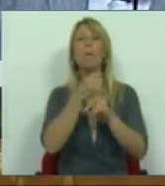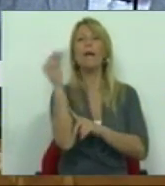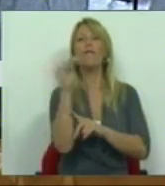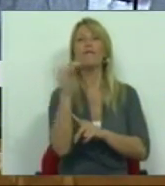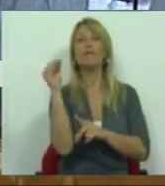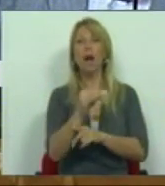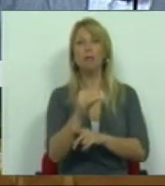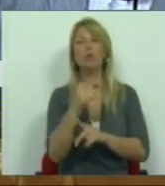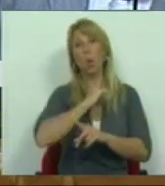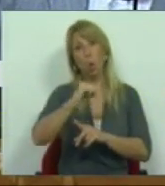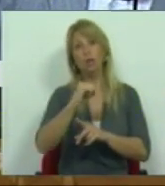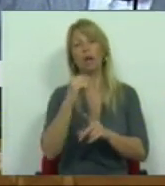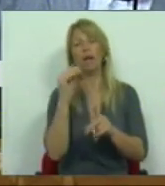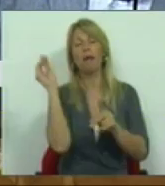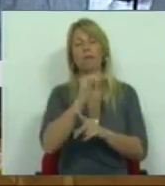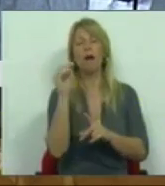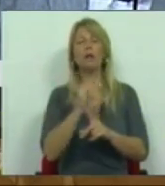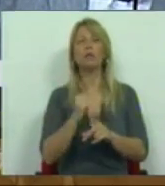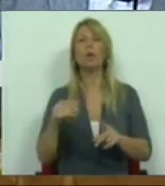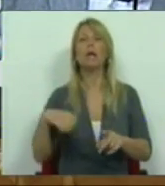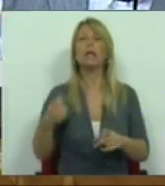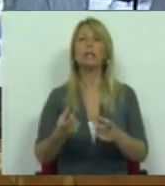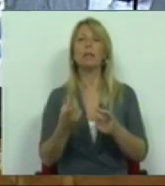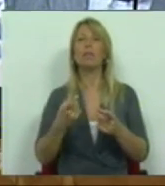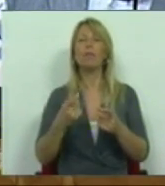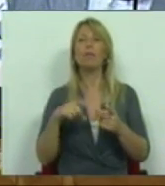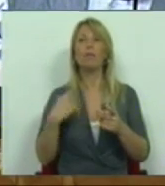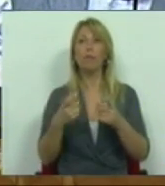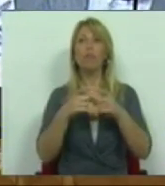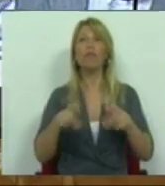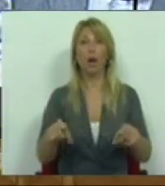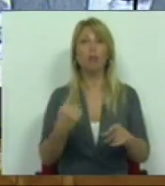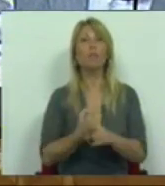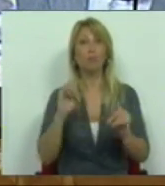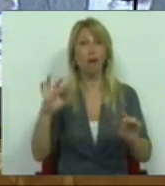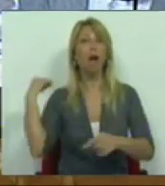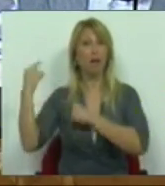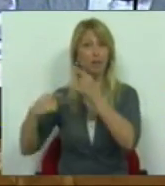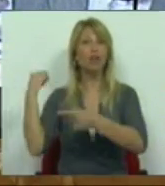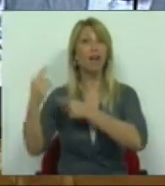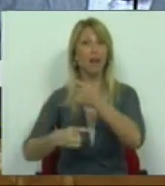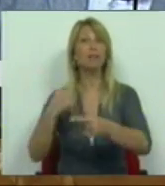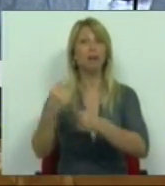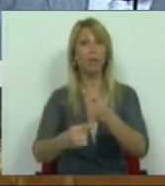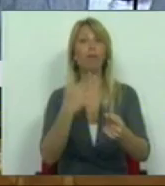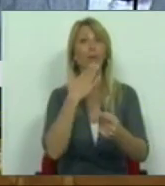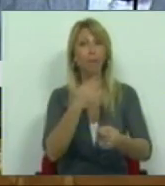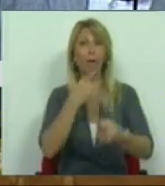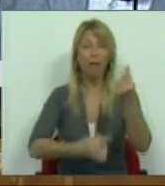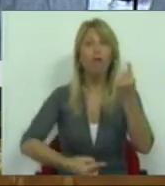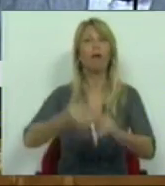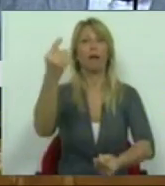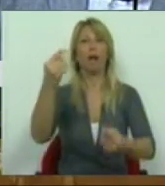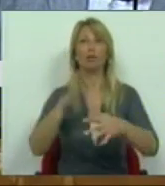recibos verdes. Porque há uma geração que clama por este combate. Porque se recusa